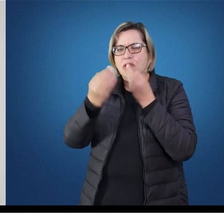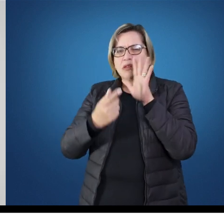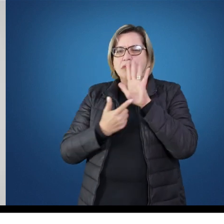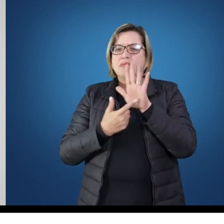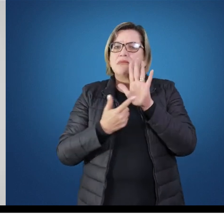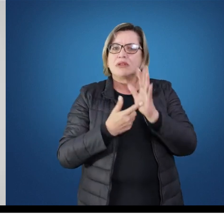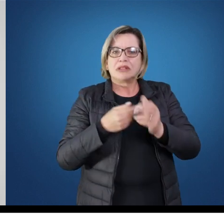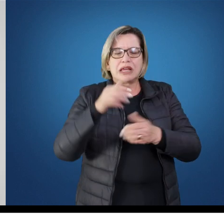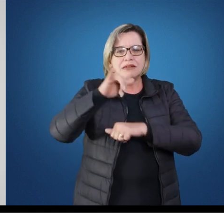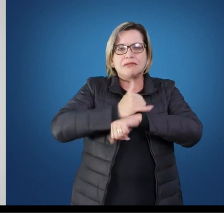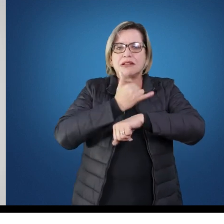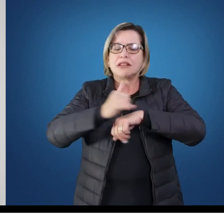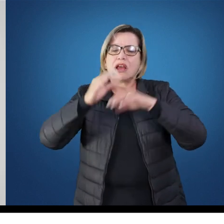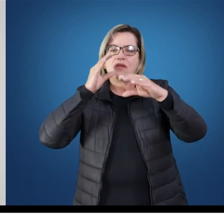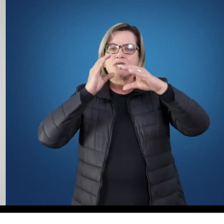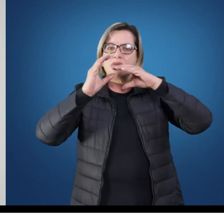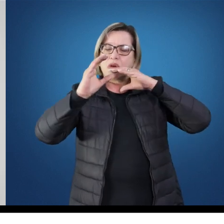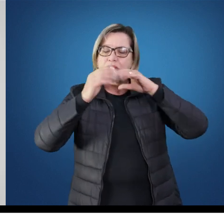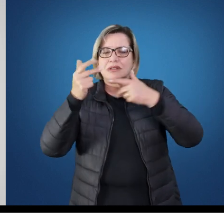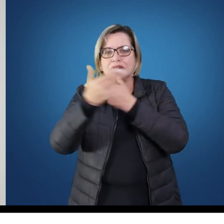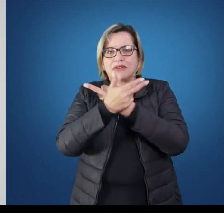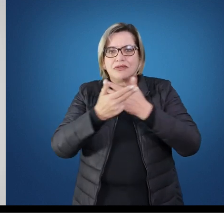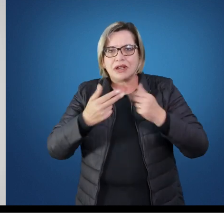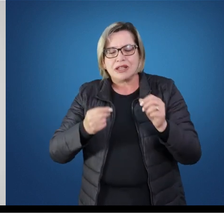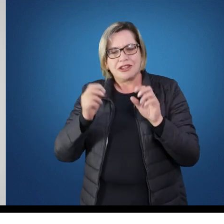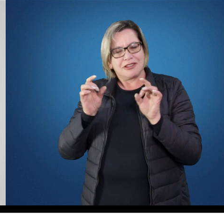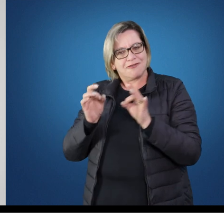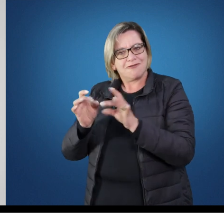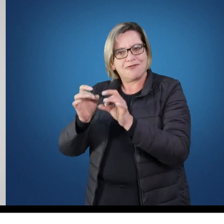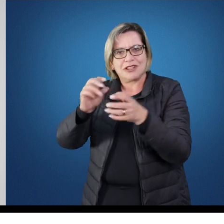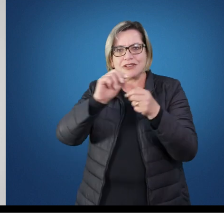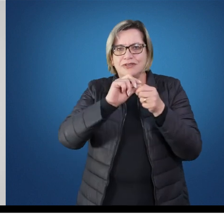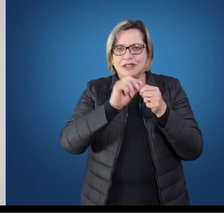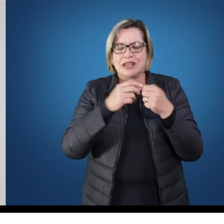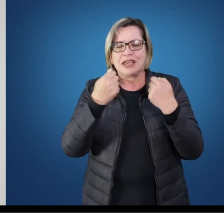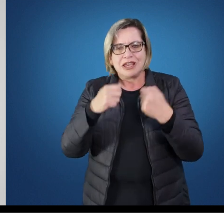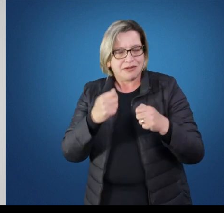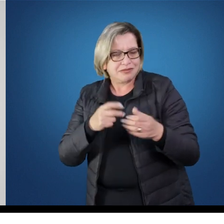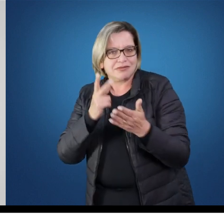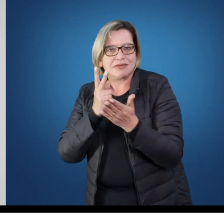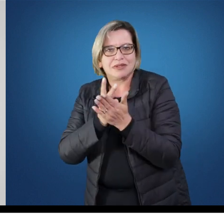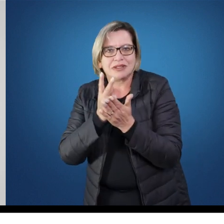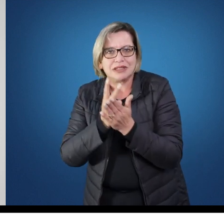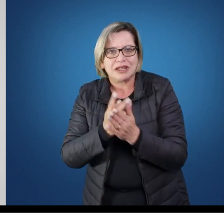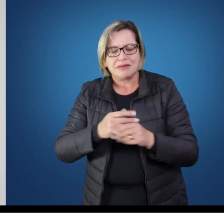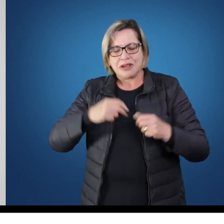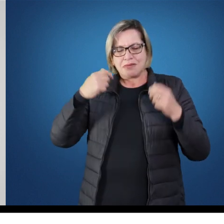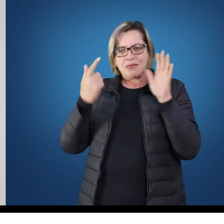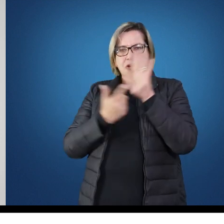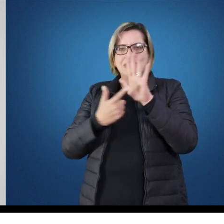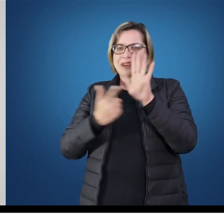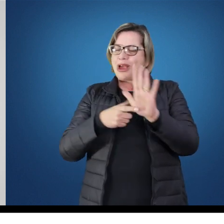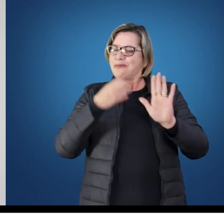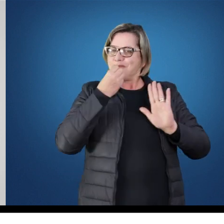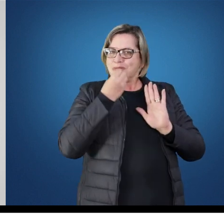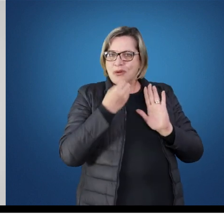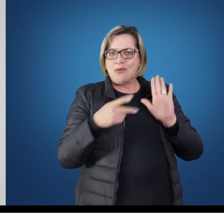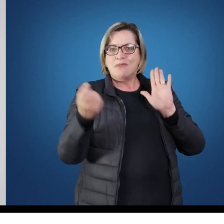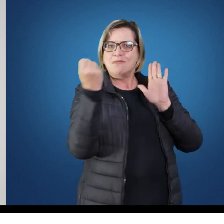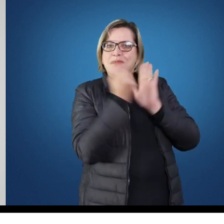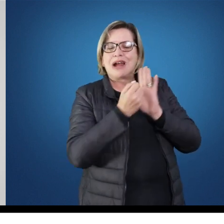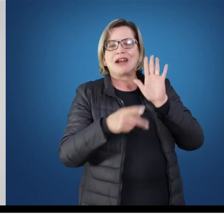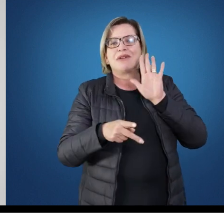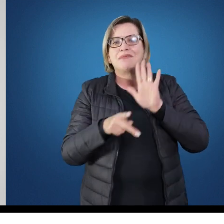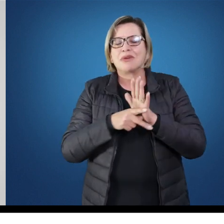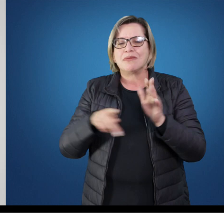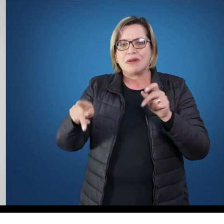publicitárias, estratégias de comunicação e marketing, promoção de vendas e deve, entre outras funções, garantir a boa imagem da marca junto ao